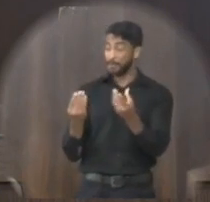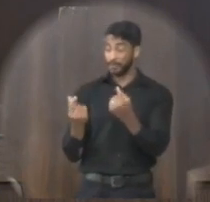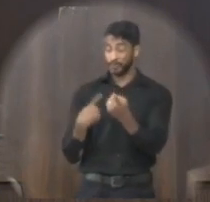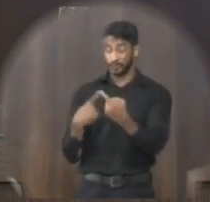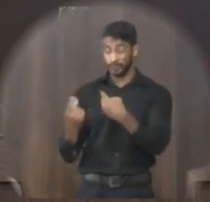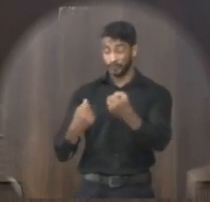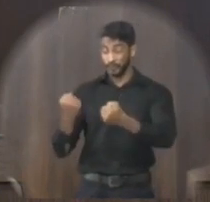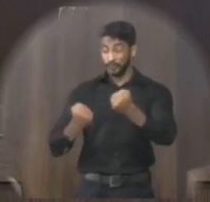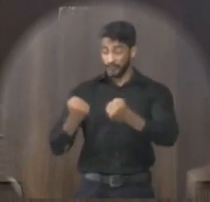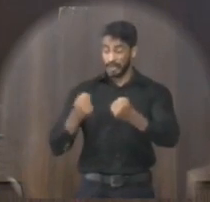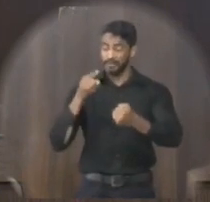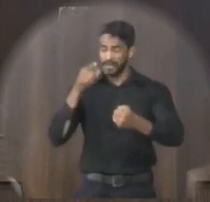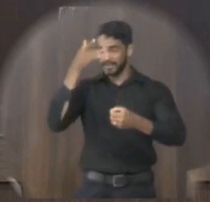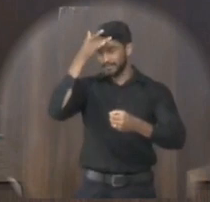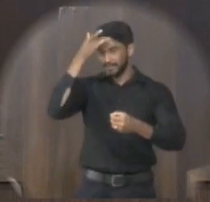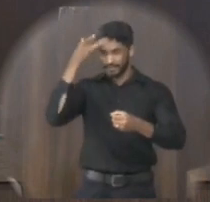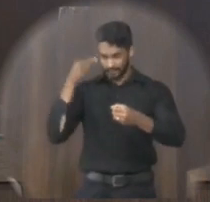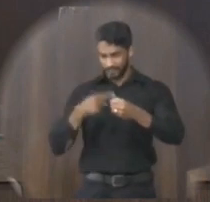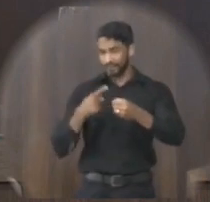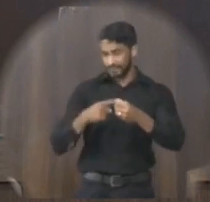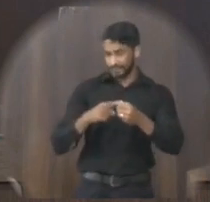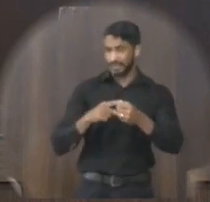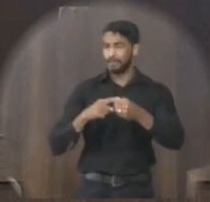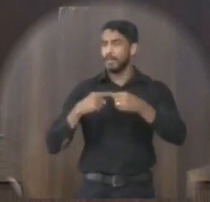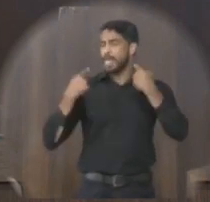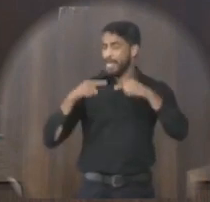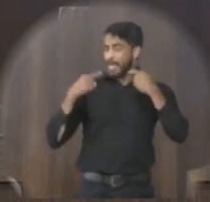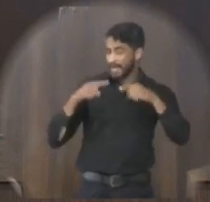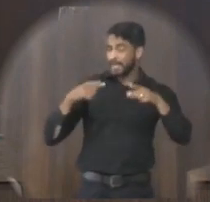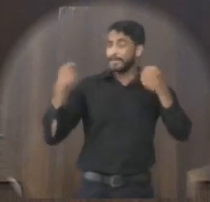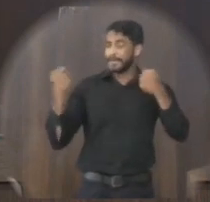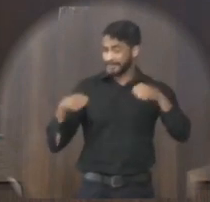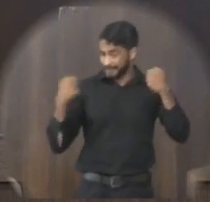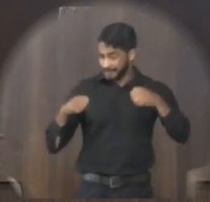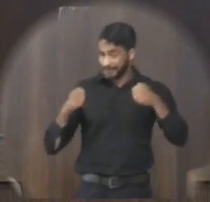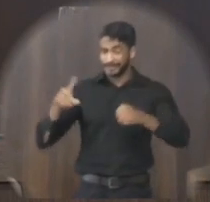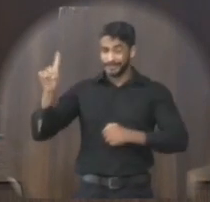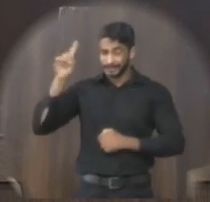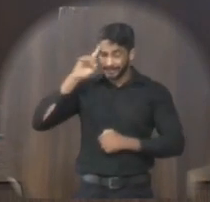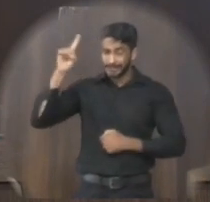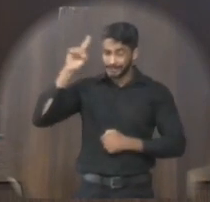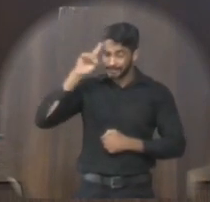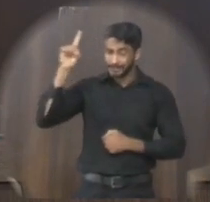e os munícipes reclamam e precisam diariamente